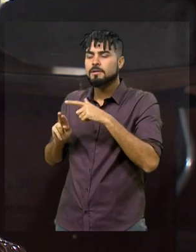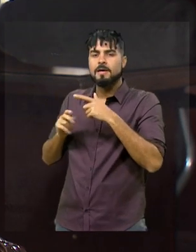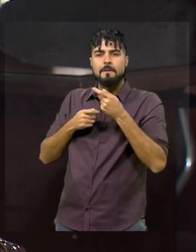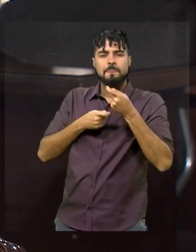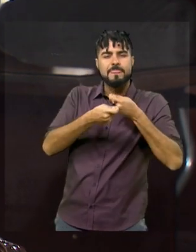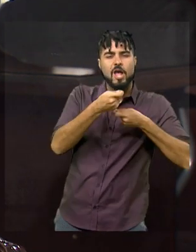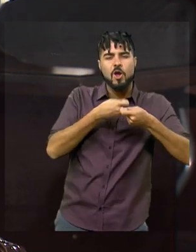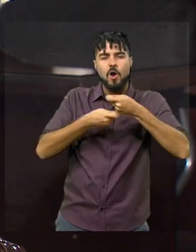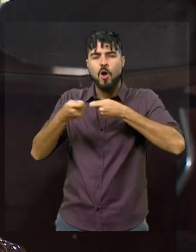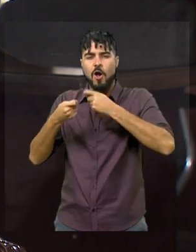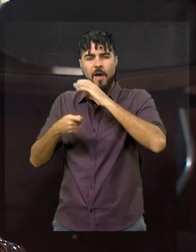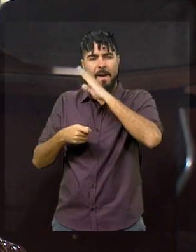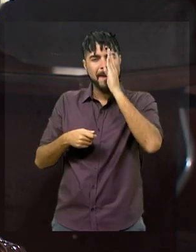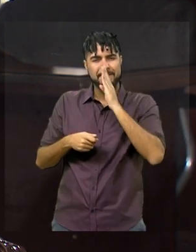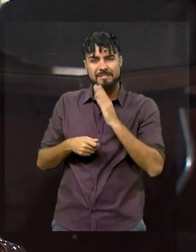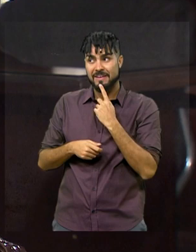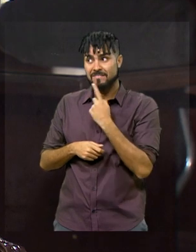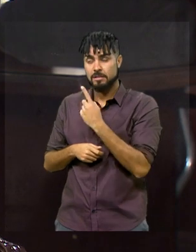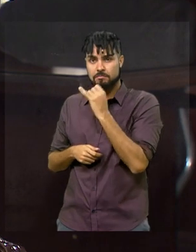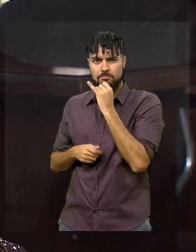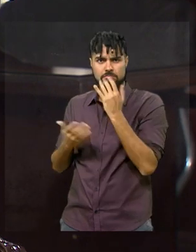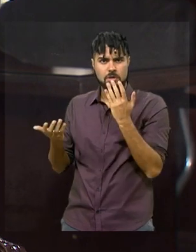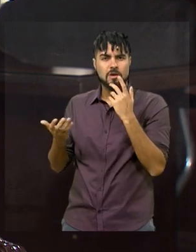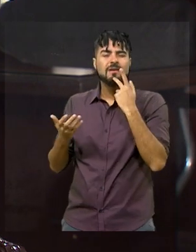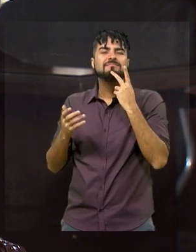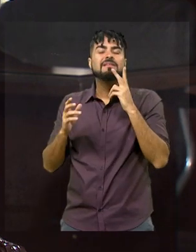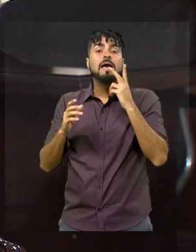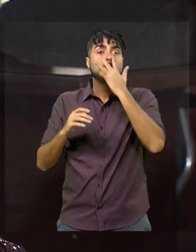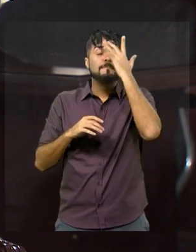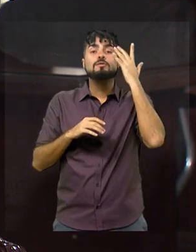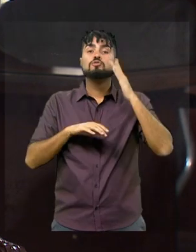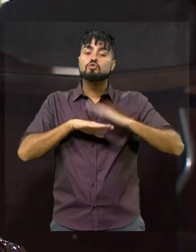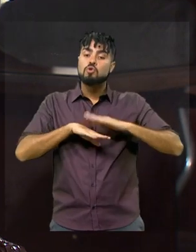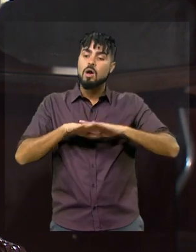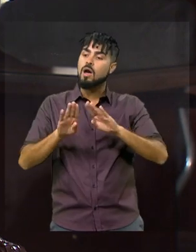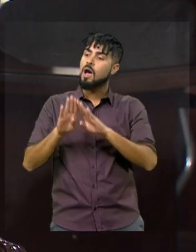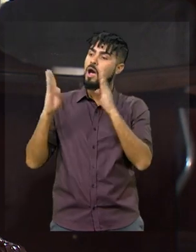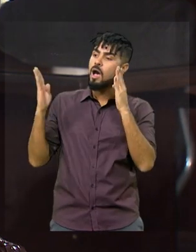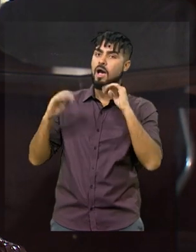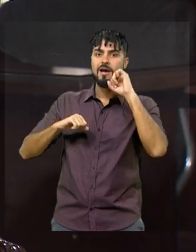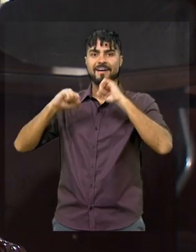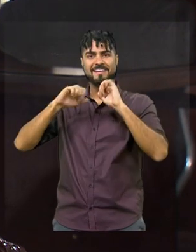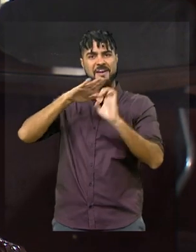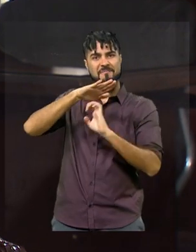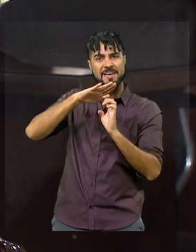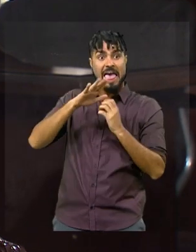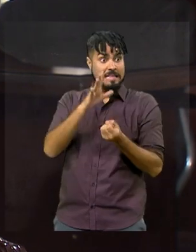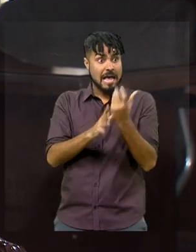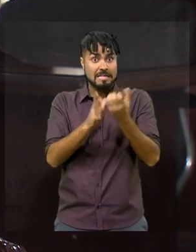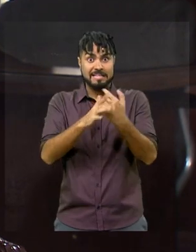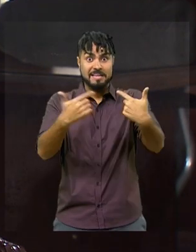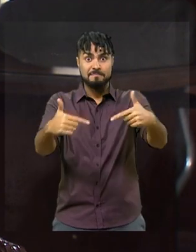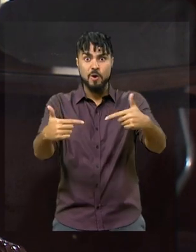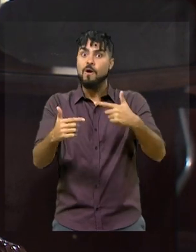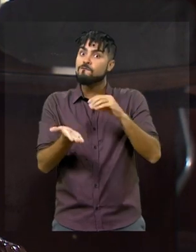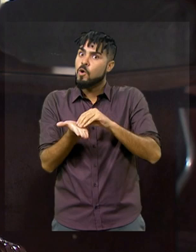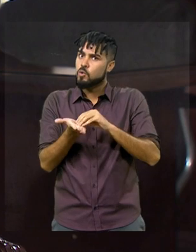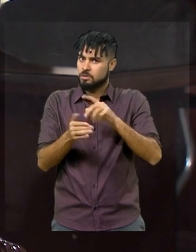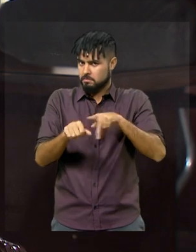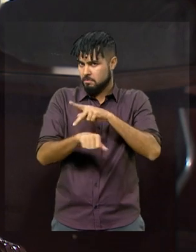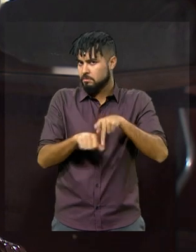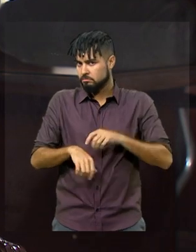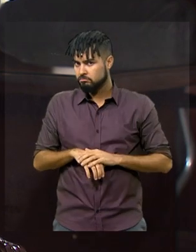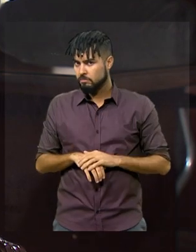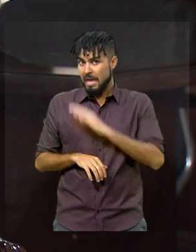negócios no Brasil. Estou falando praticamente daqueles que geram os empregos que estão faltando hoje no país.